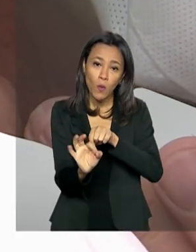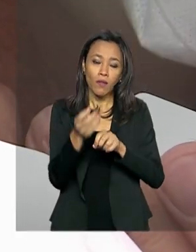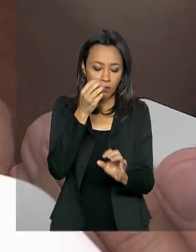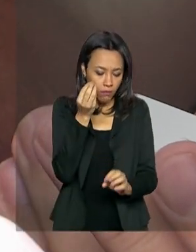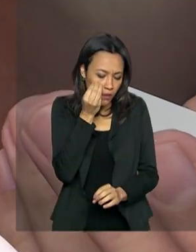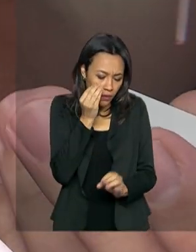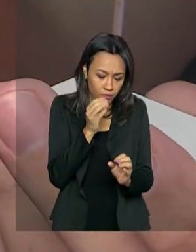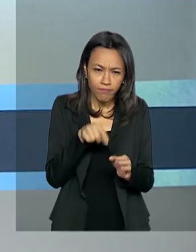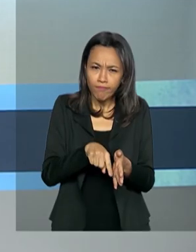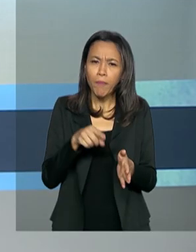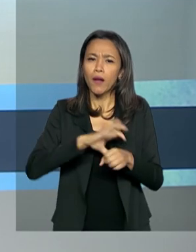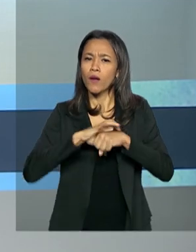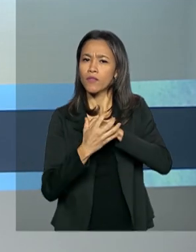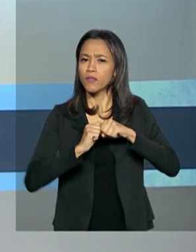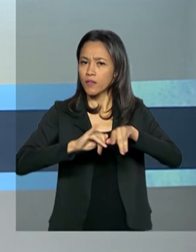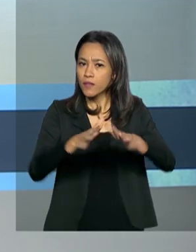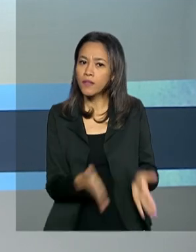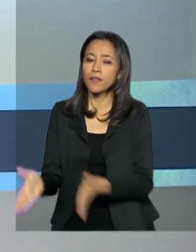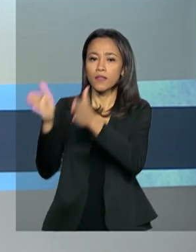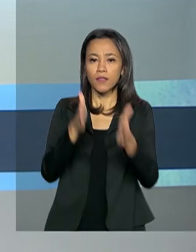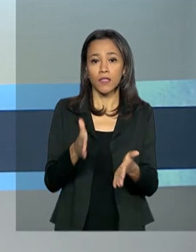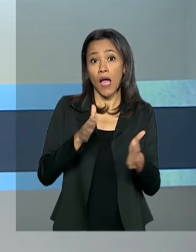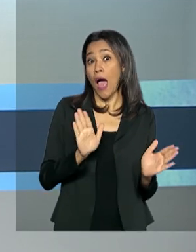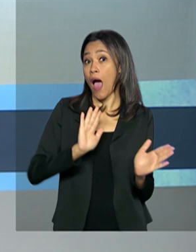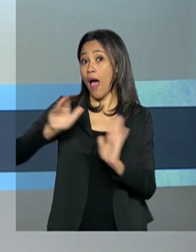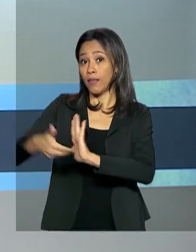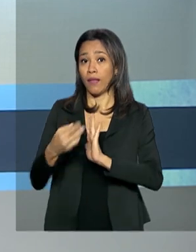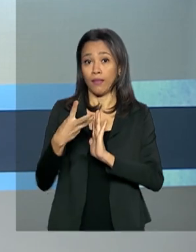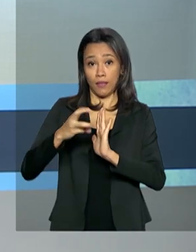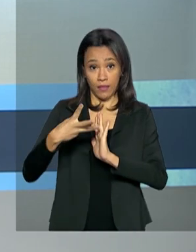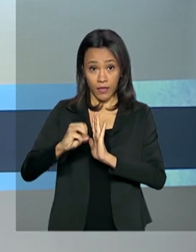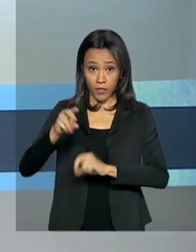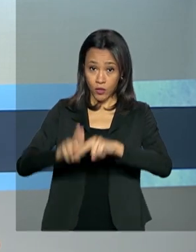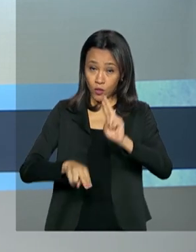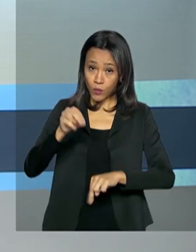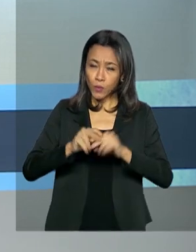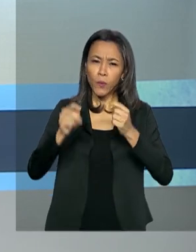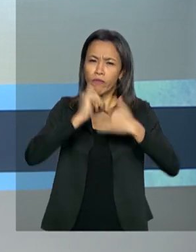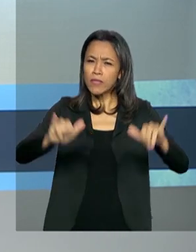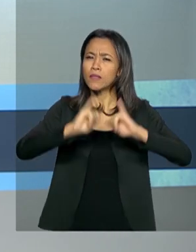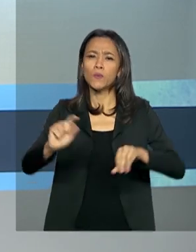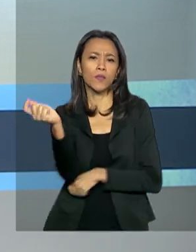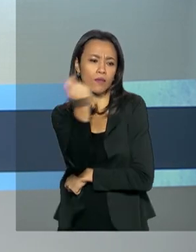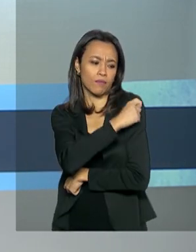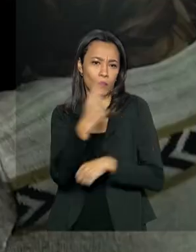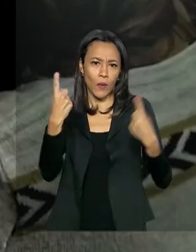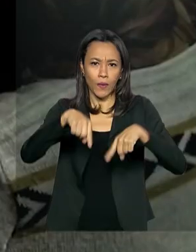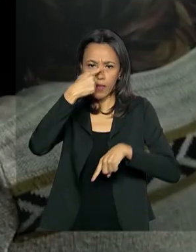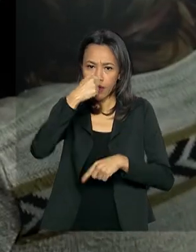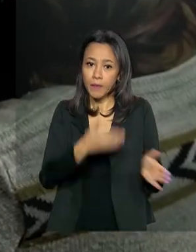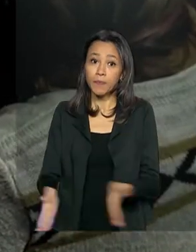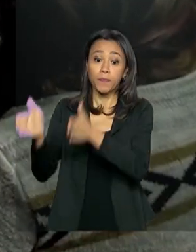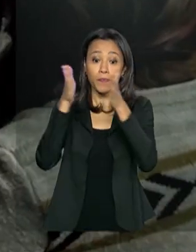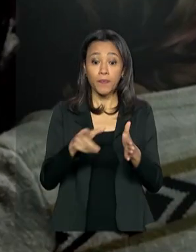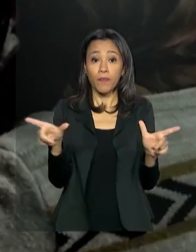para a Covid-19. Prorrogada até 30 de junho a campanha de vacinação contra a gripe. E veja também, sistema